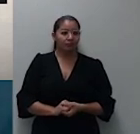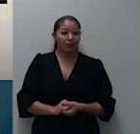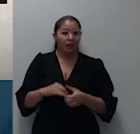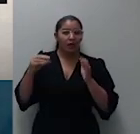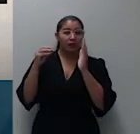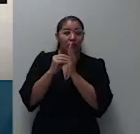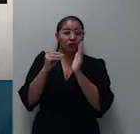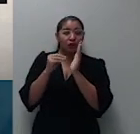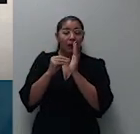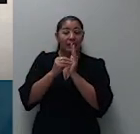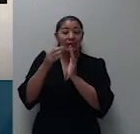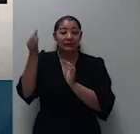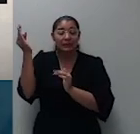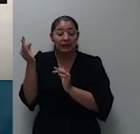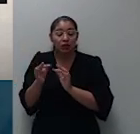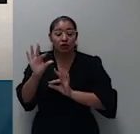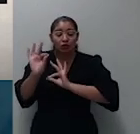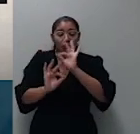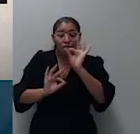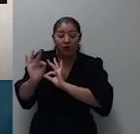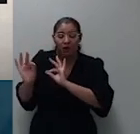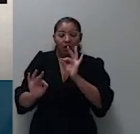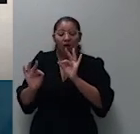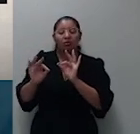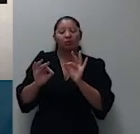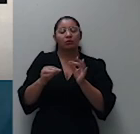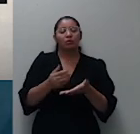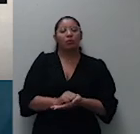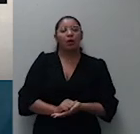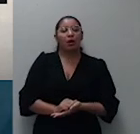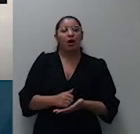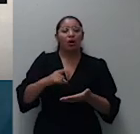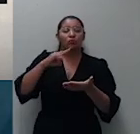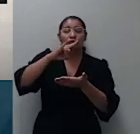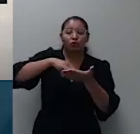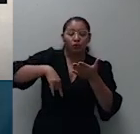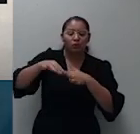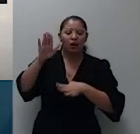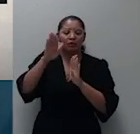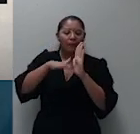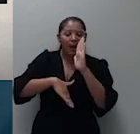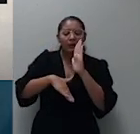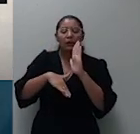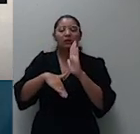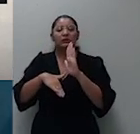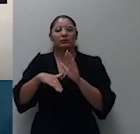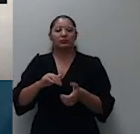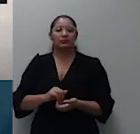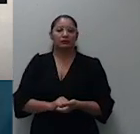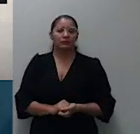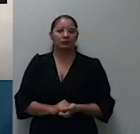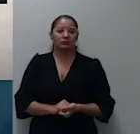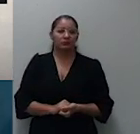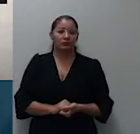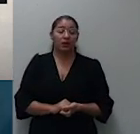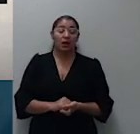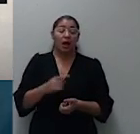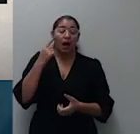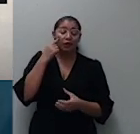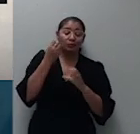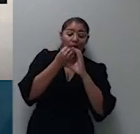valor ajustado na contratação em relação aos contratos menores aos contratantes menores aspecto que comporta